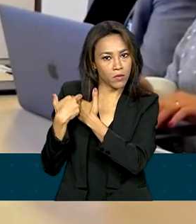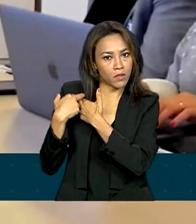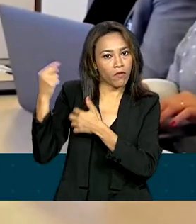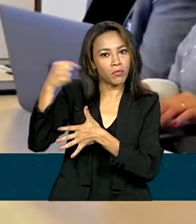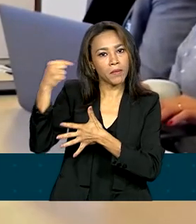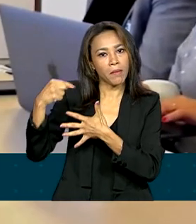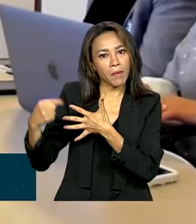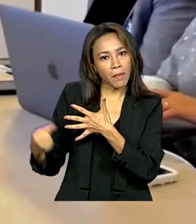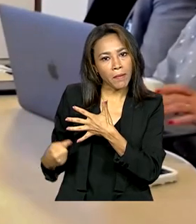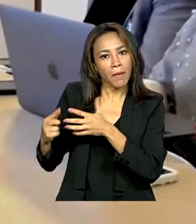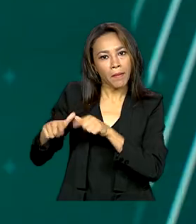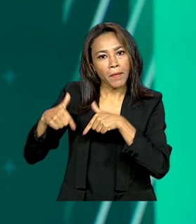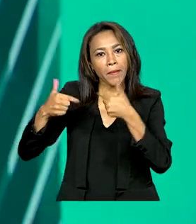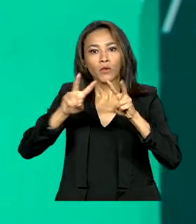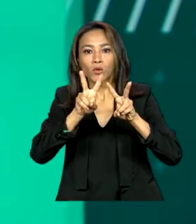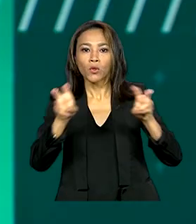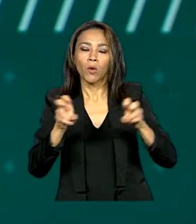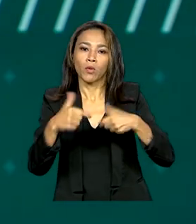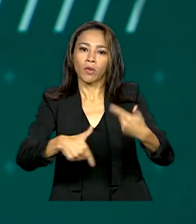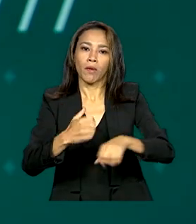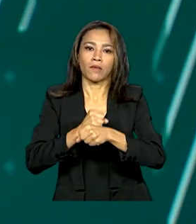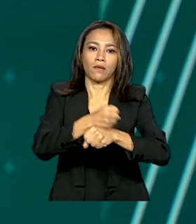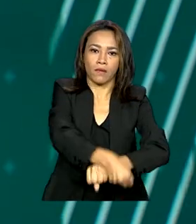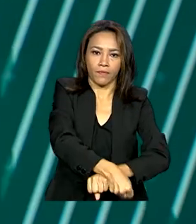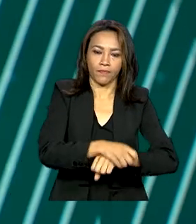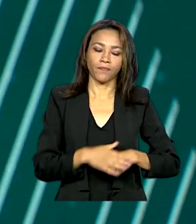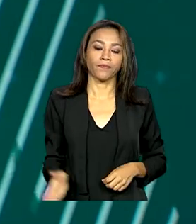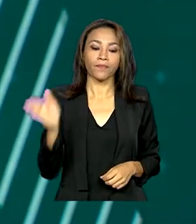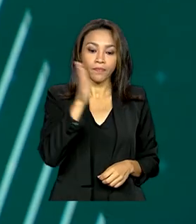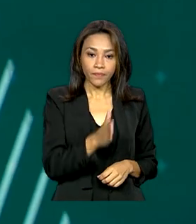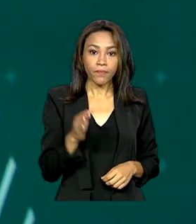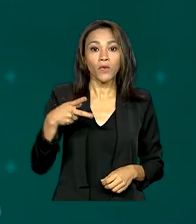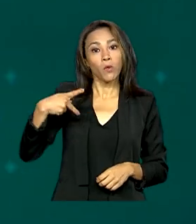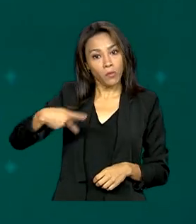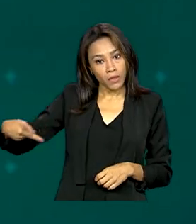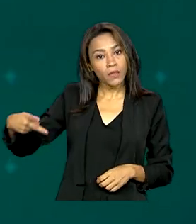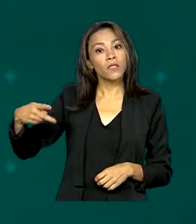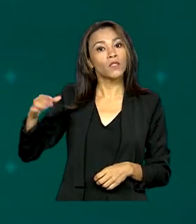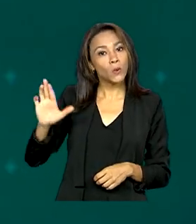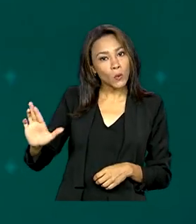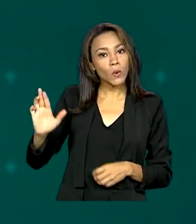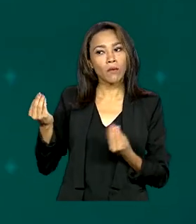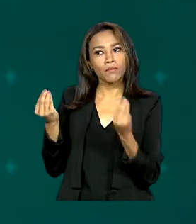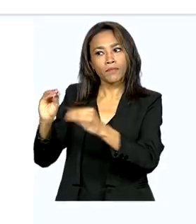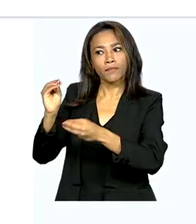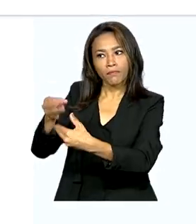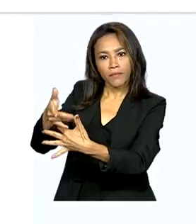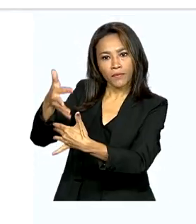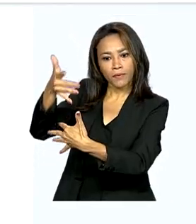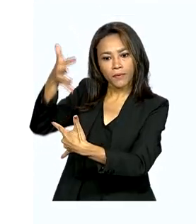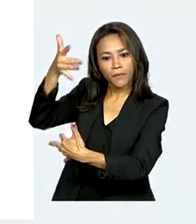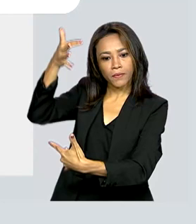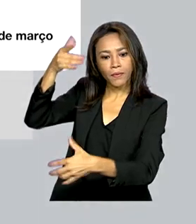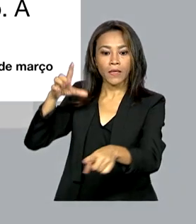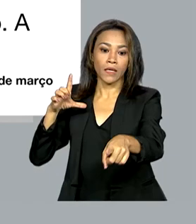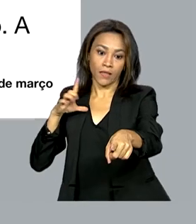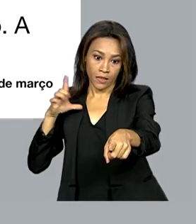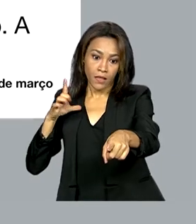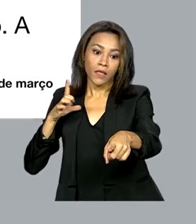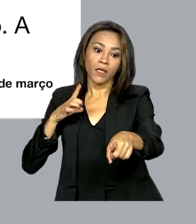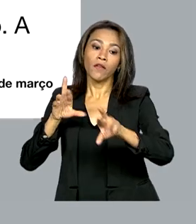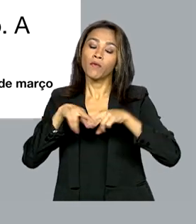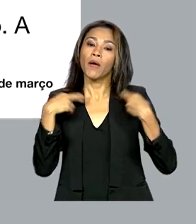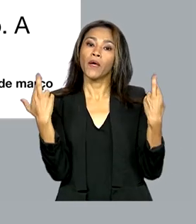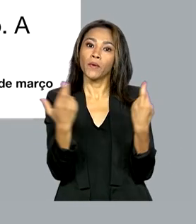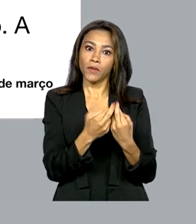do trabalho escravo. E o presidente Lula disse pelas redes sociais que teve uma reunião por vídeo com o presidente